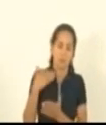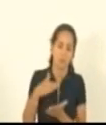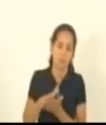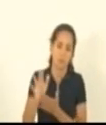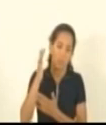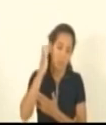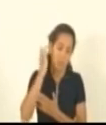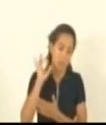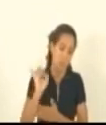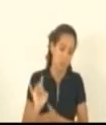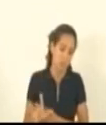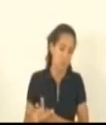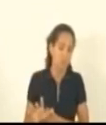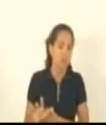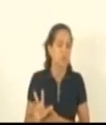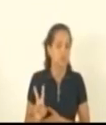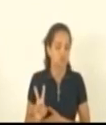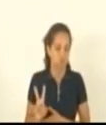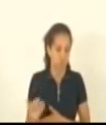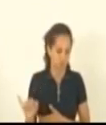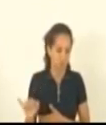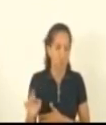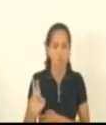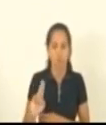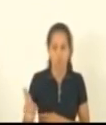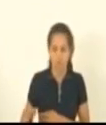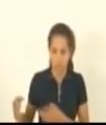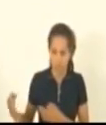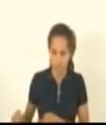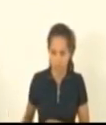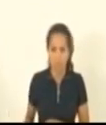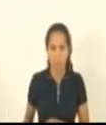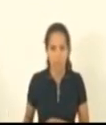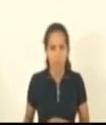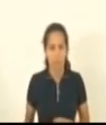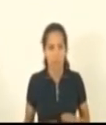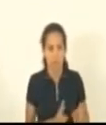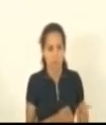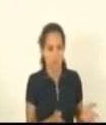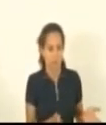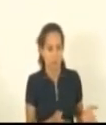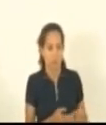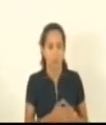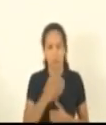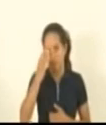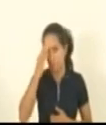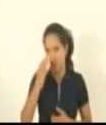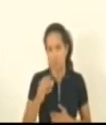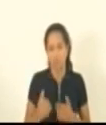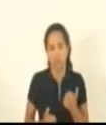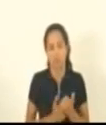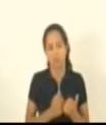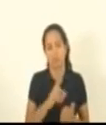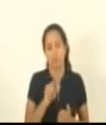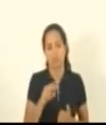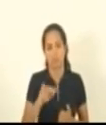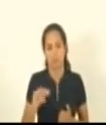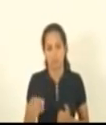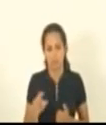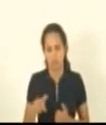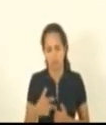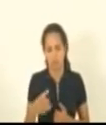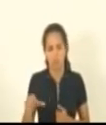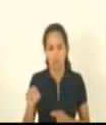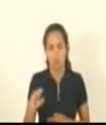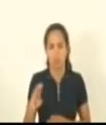aí ela já sai dessa nomenclatura Perfeito, presidente Por enquanto ela ainda se mantém Muito obrigado Suplentes Danilo Silva João Coser Pablo